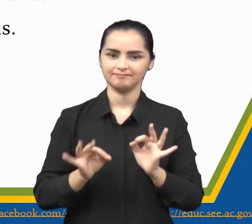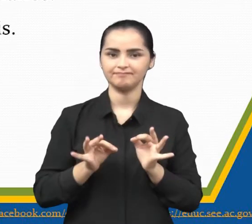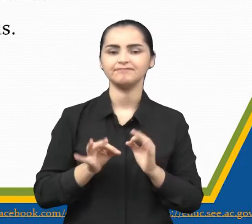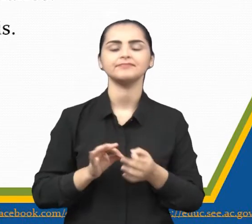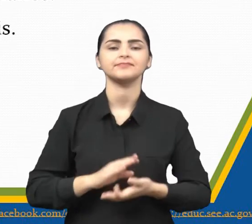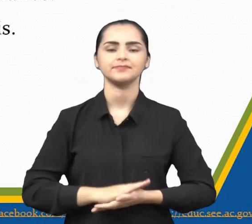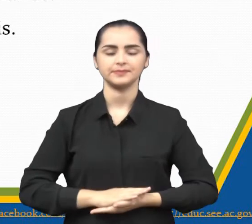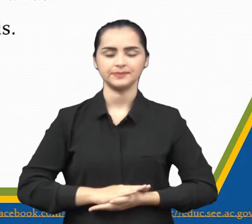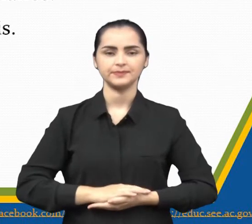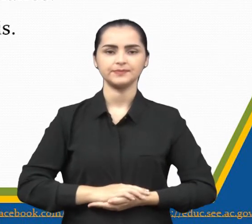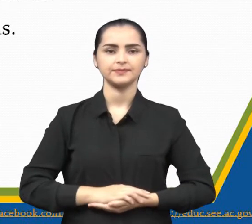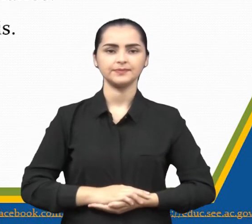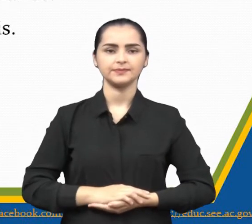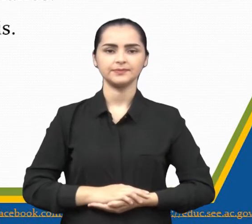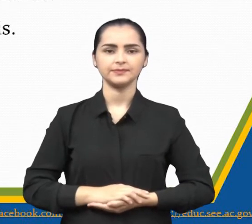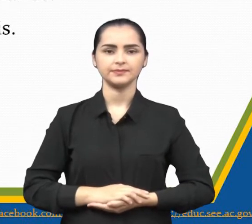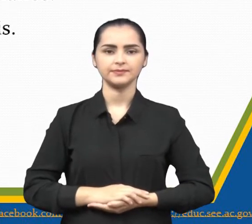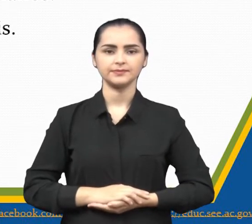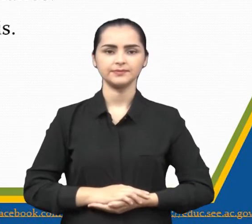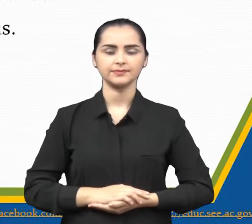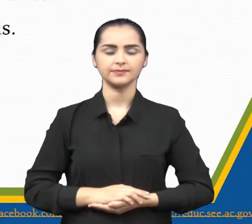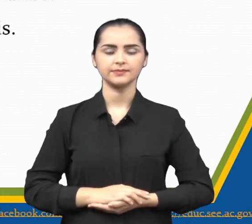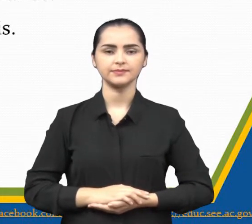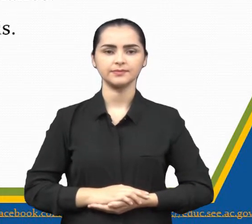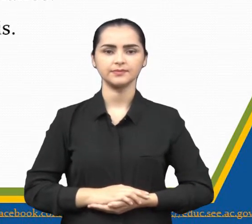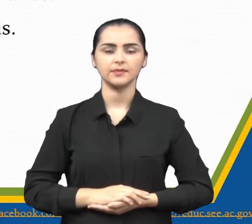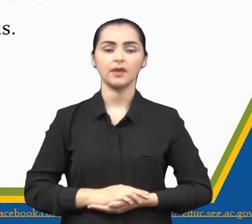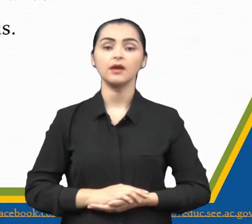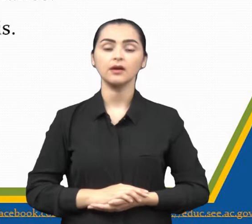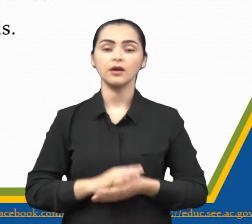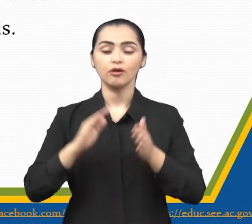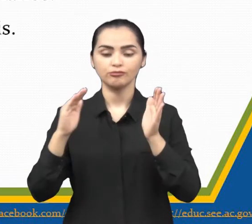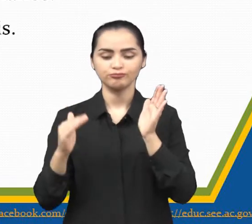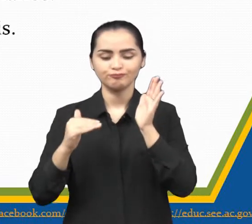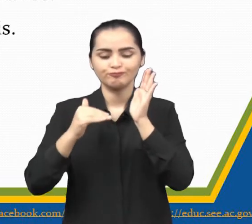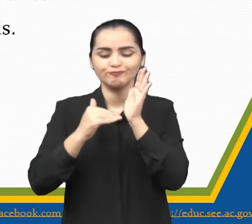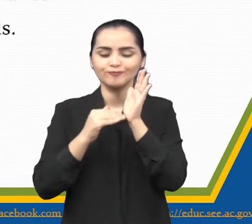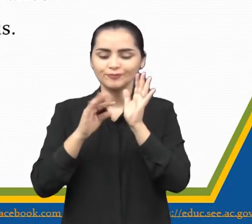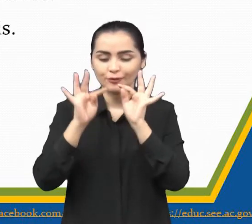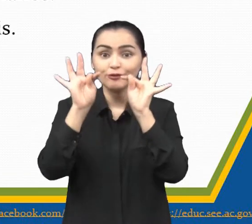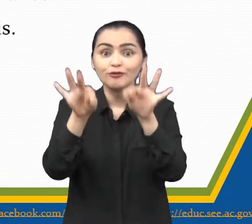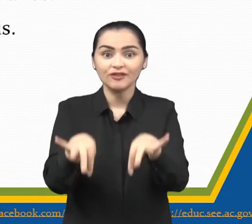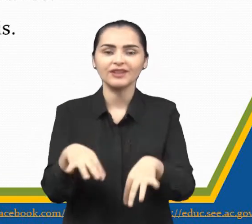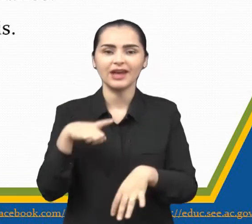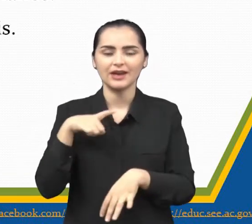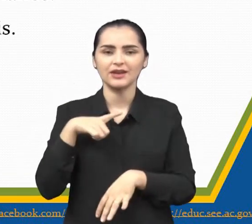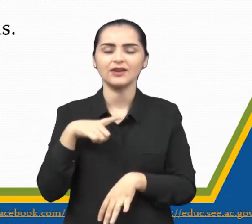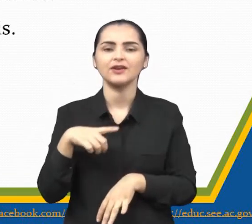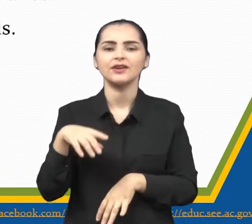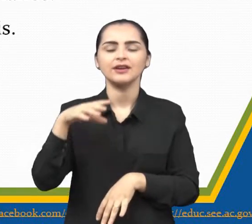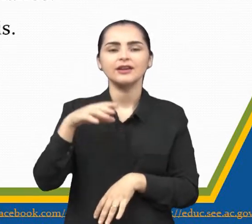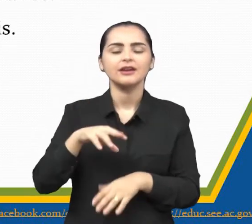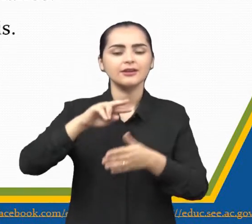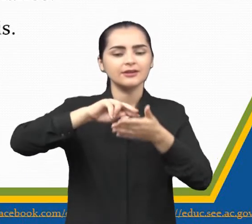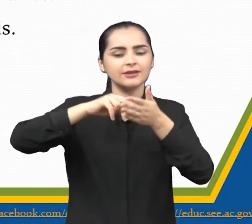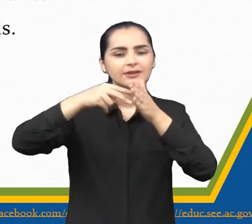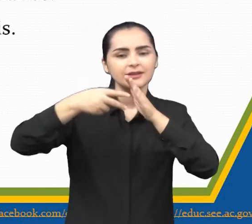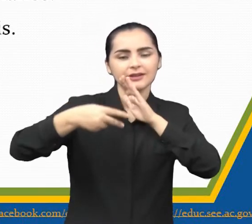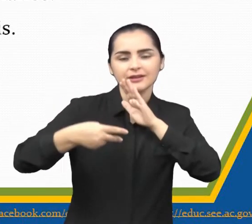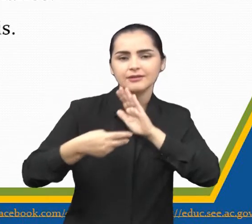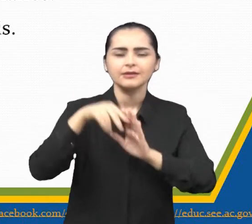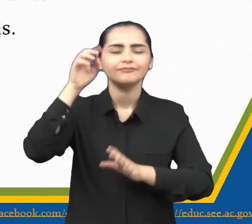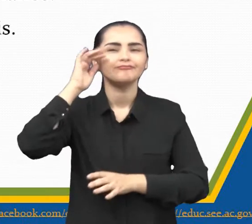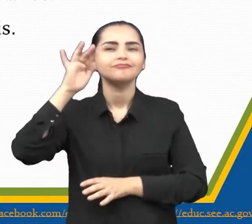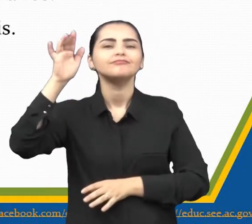E último ponto. no final tem uma moral, que é um ensinamento para